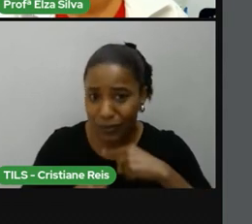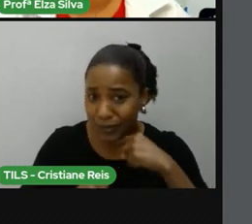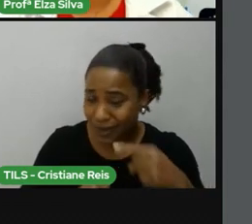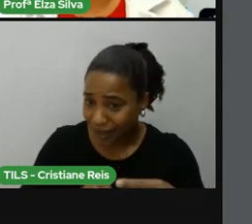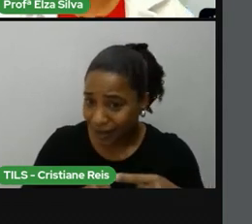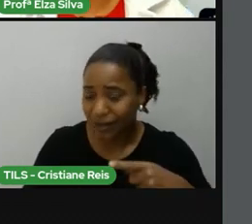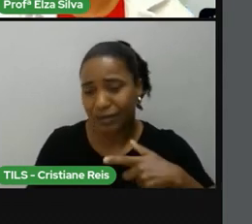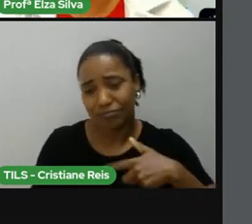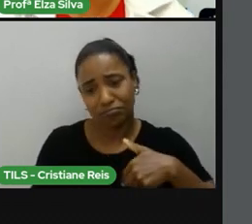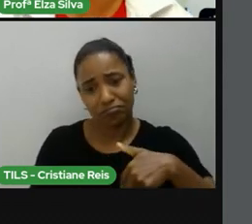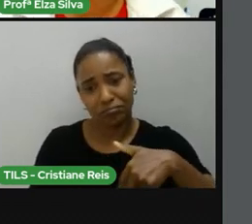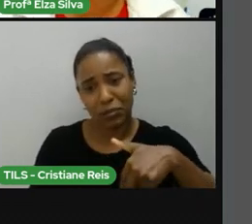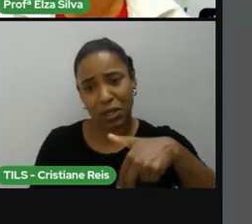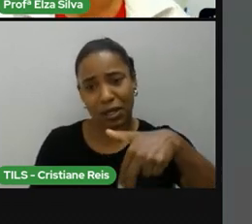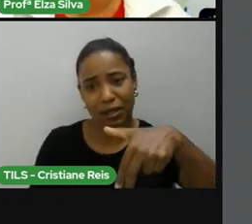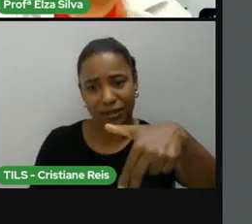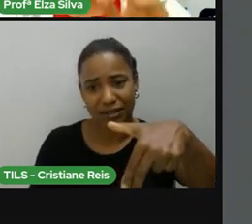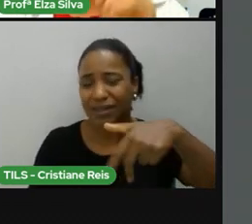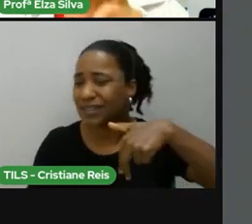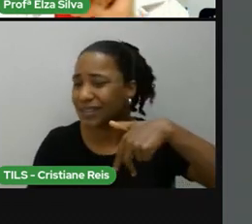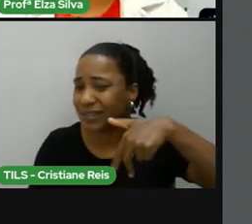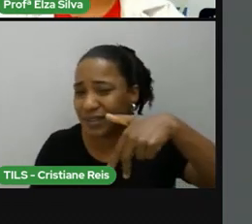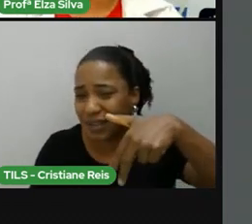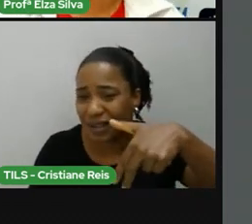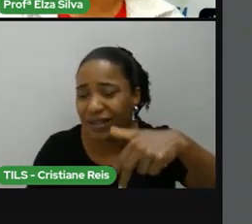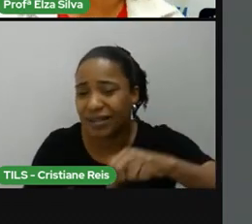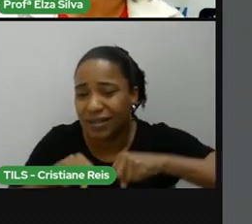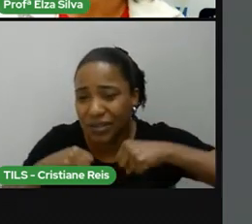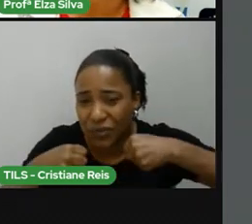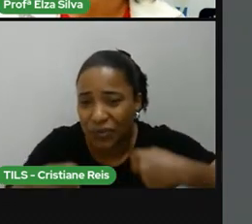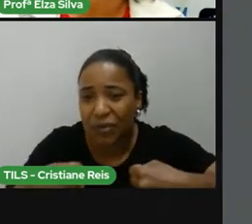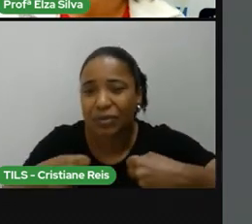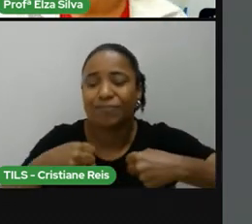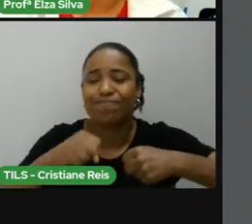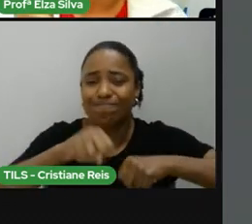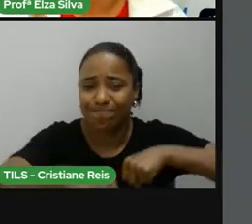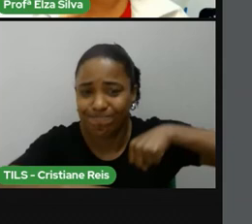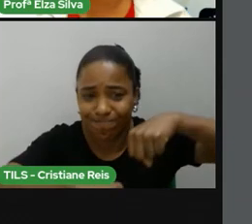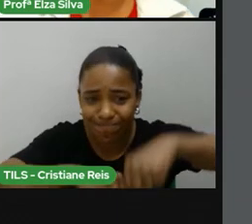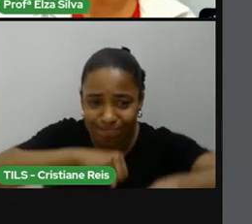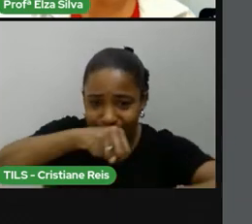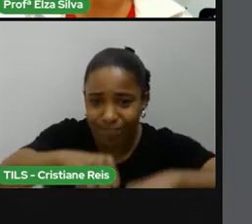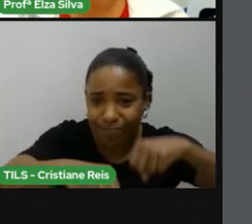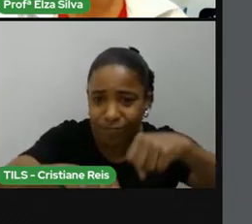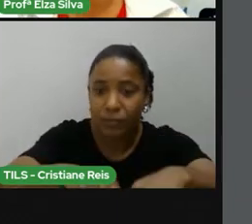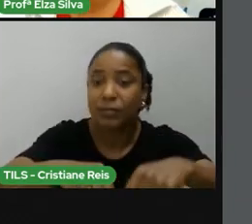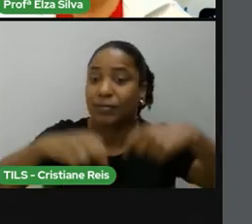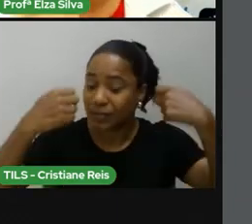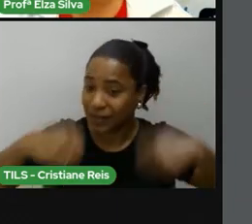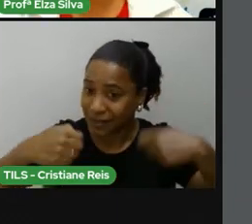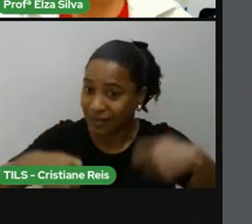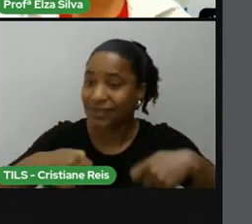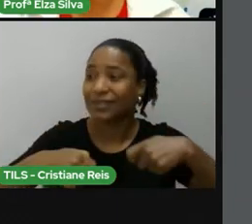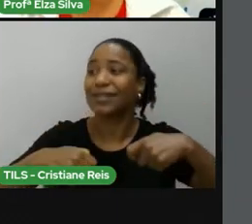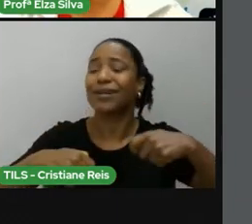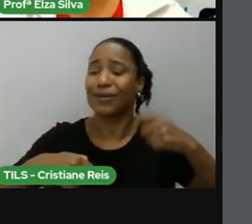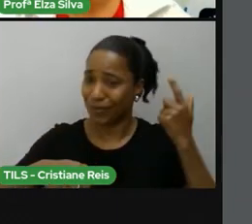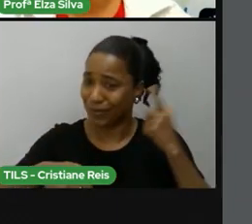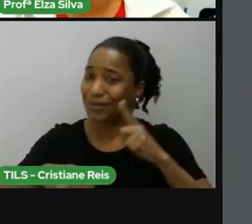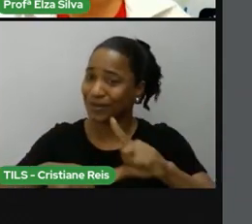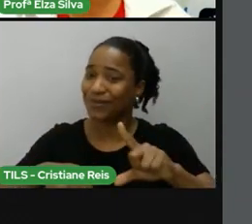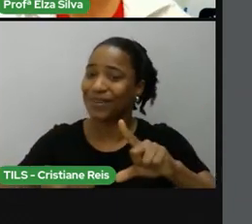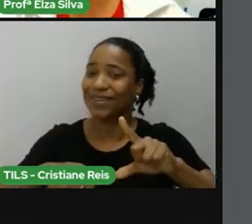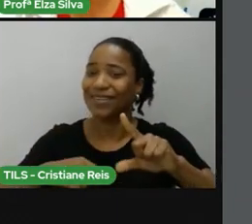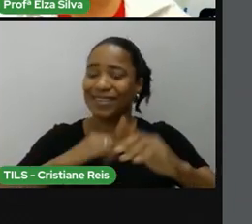o que você não pode é deixar de seguir em frente. Então vamos seguir em frente persistindo